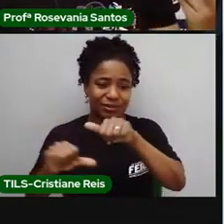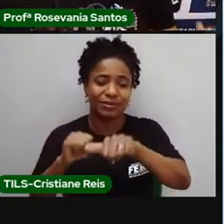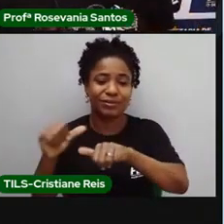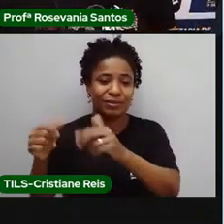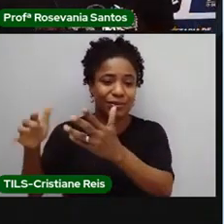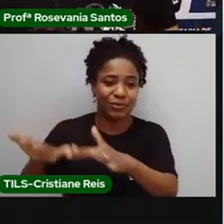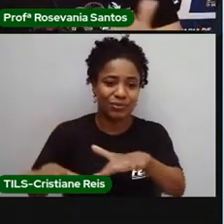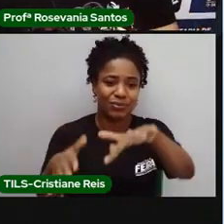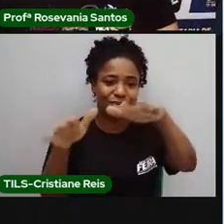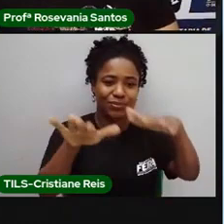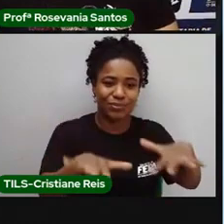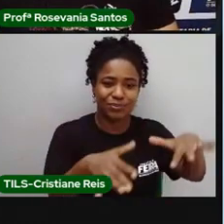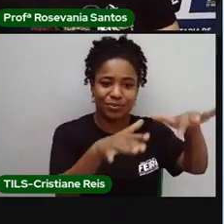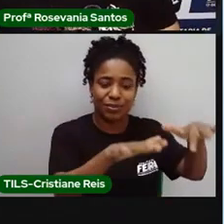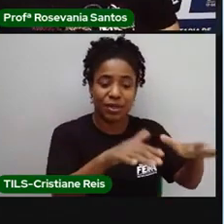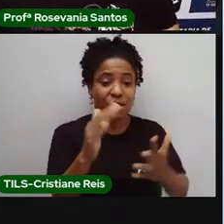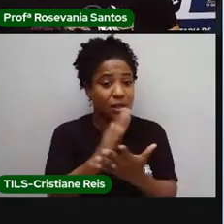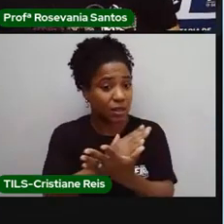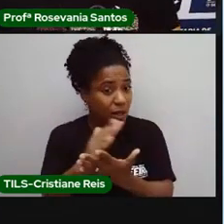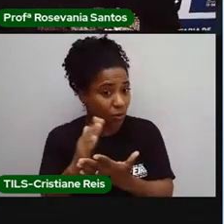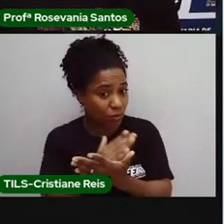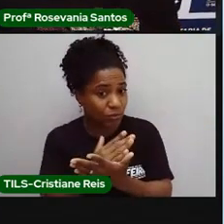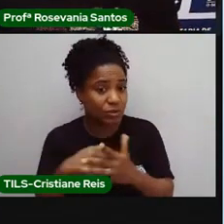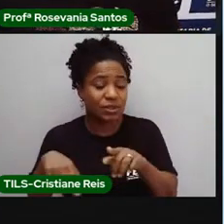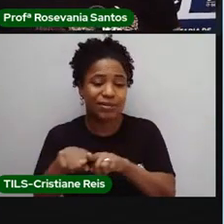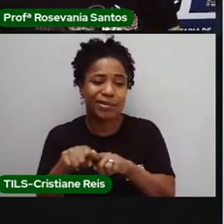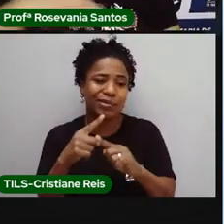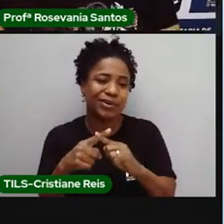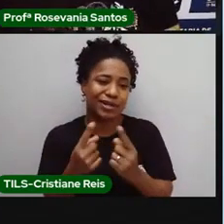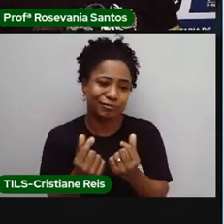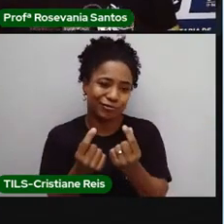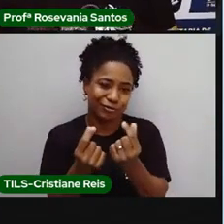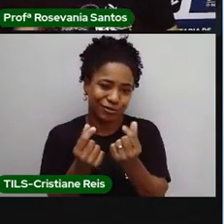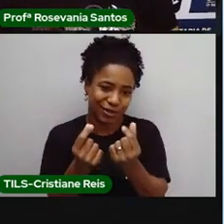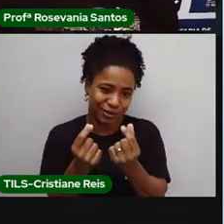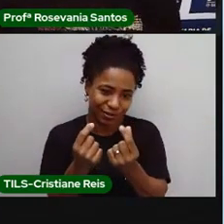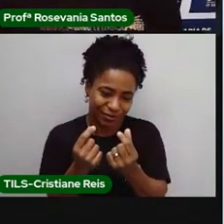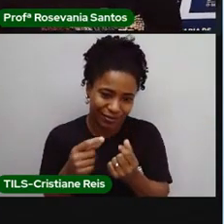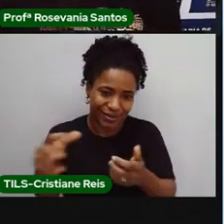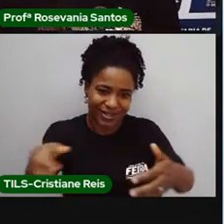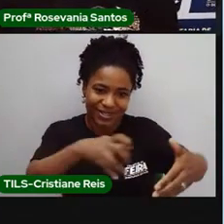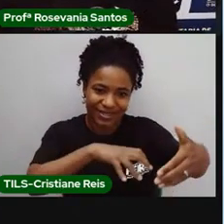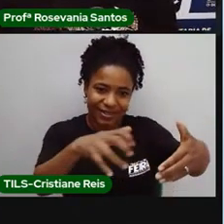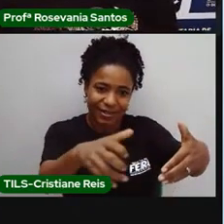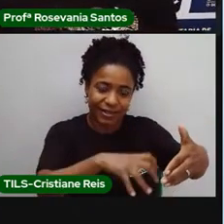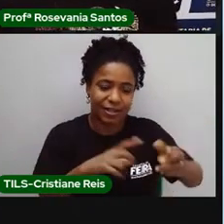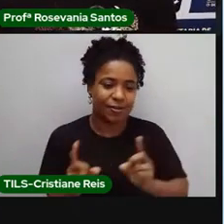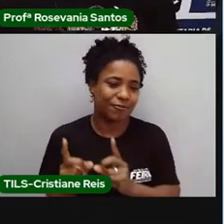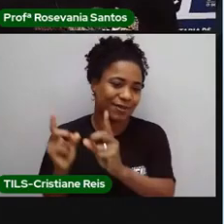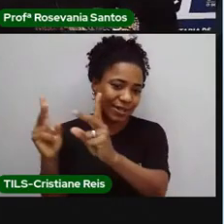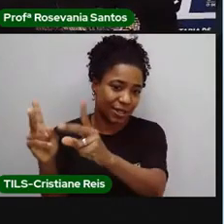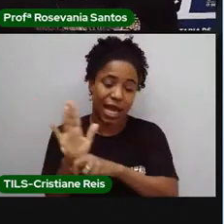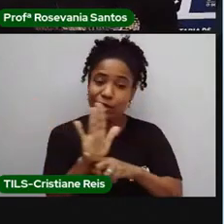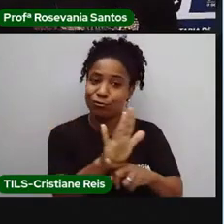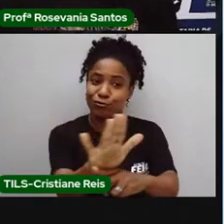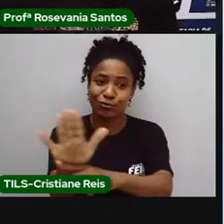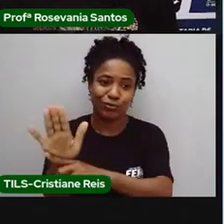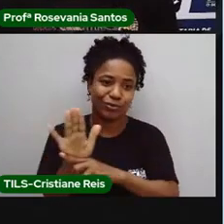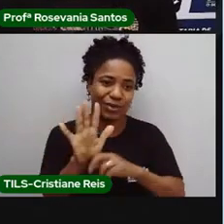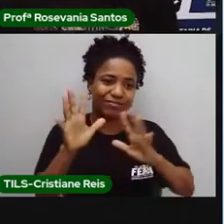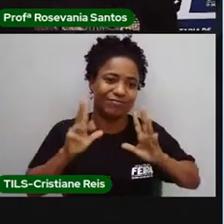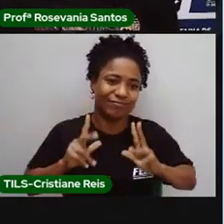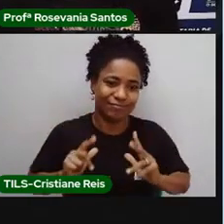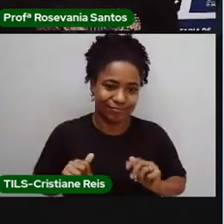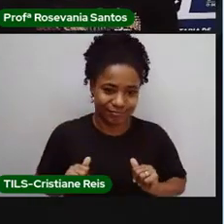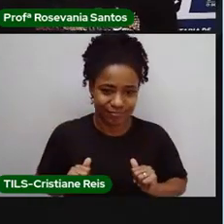processo econômico que acaba também ajudando o processo ambiental. Uma outra atividade humana